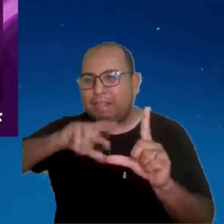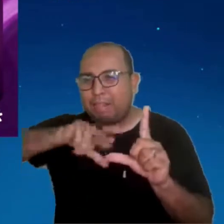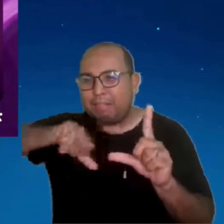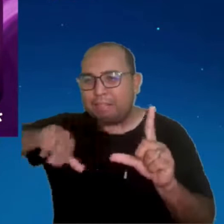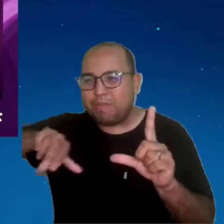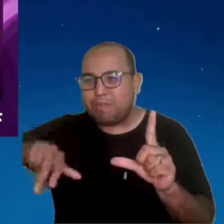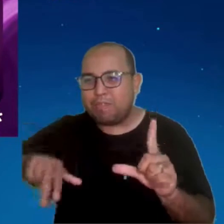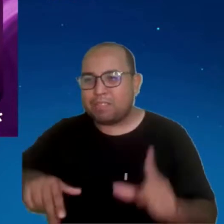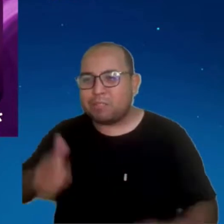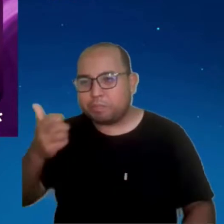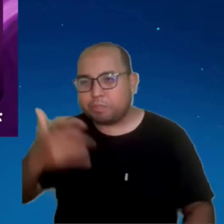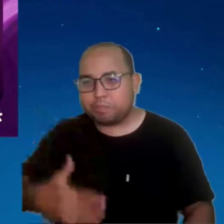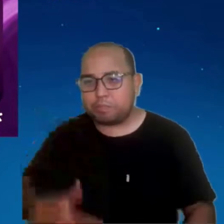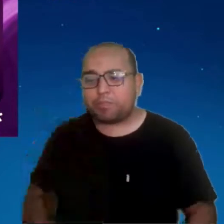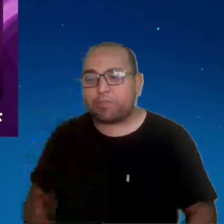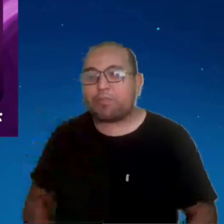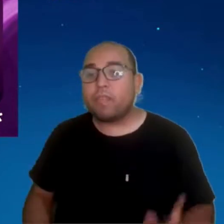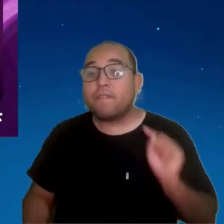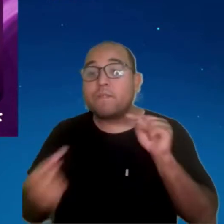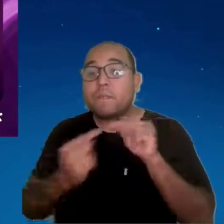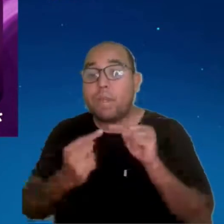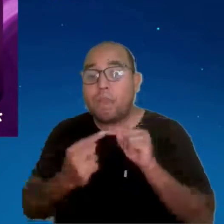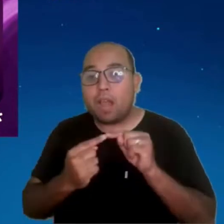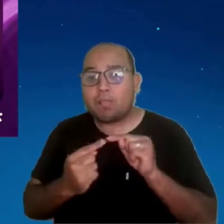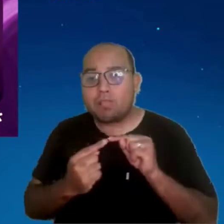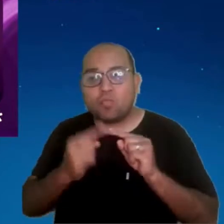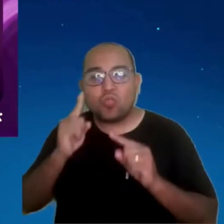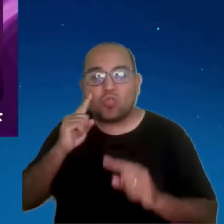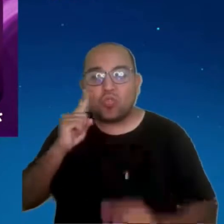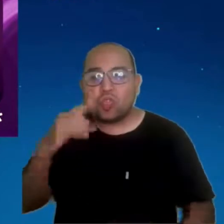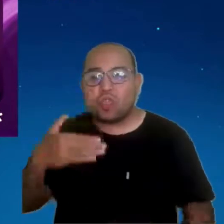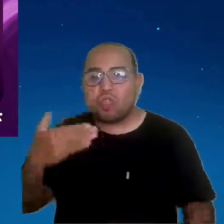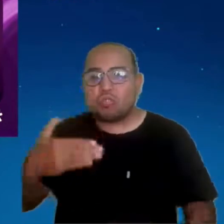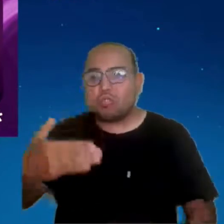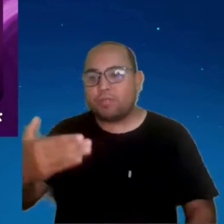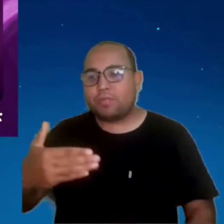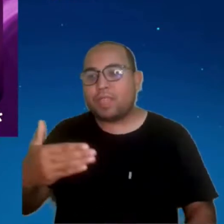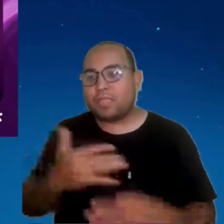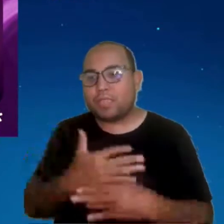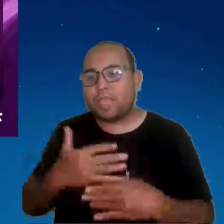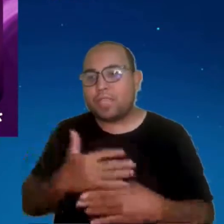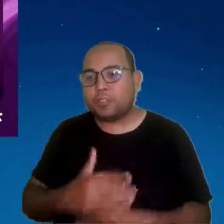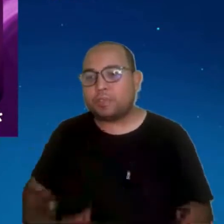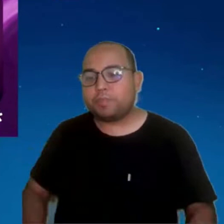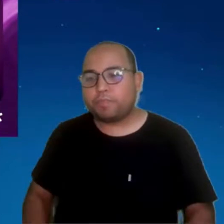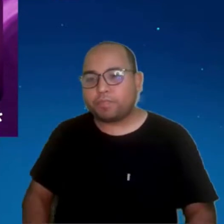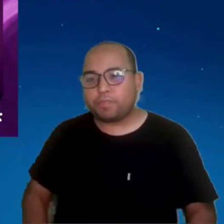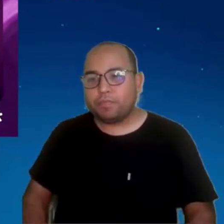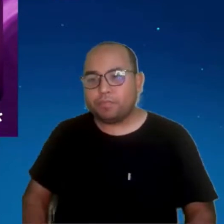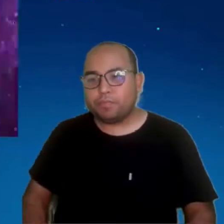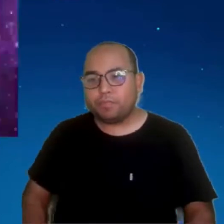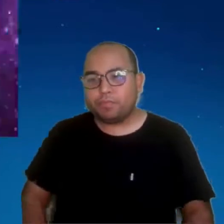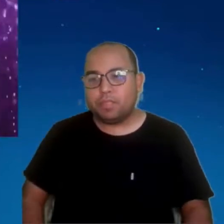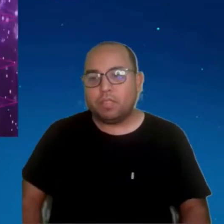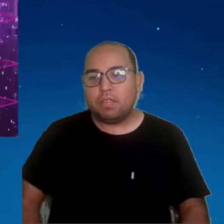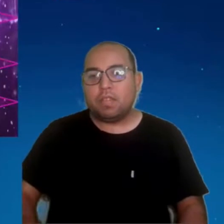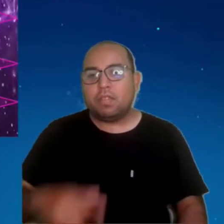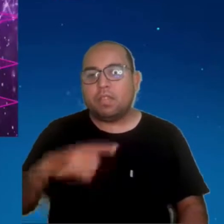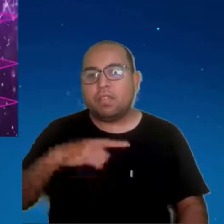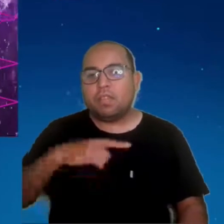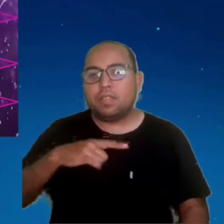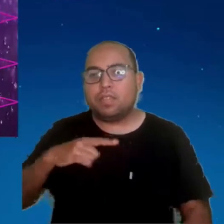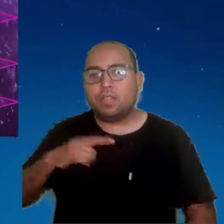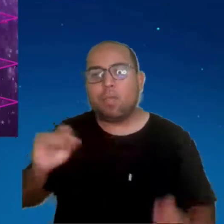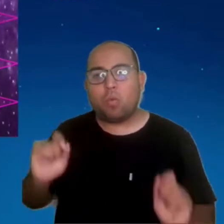aplicado no dia a dia nas cidades. E aí, tem um case aqui bacana